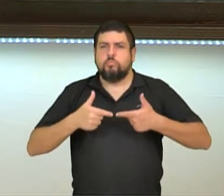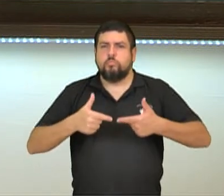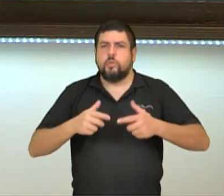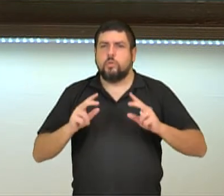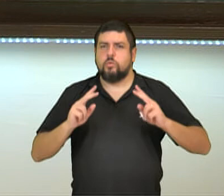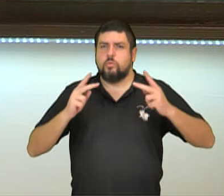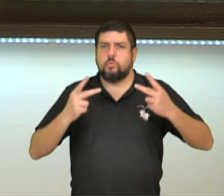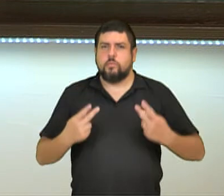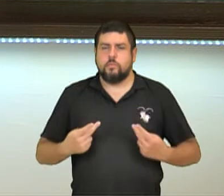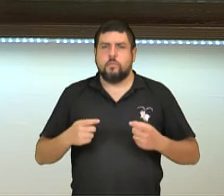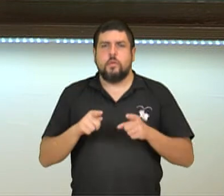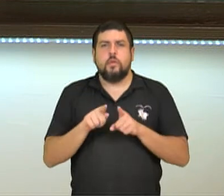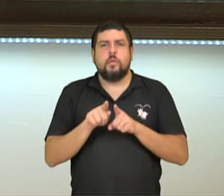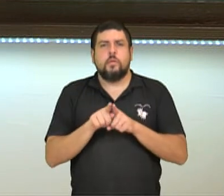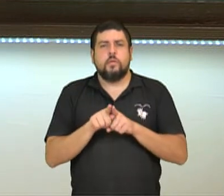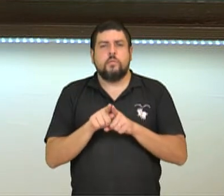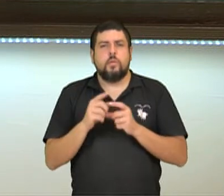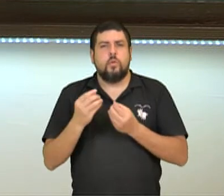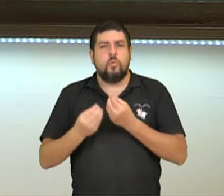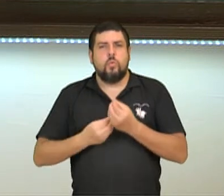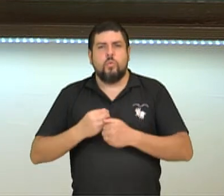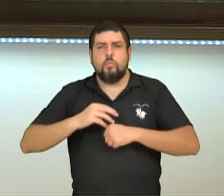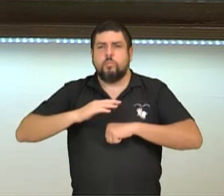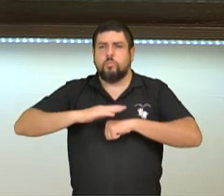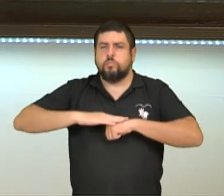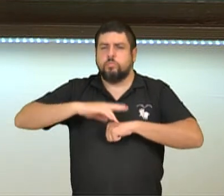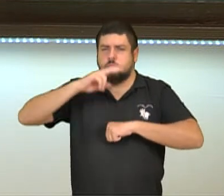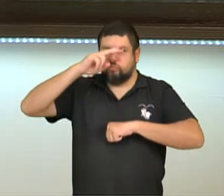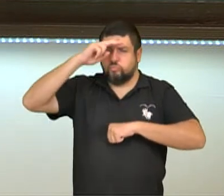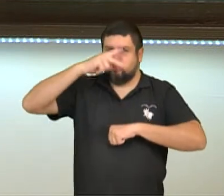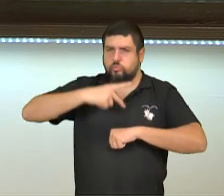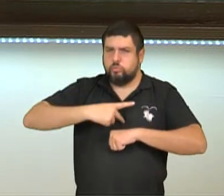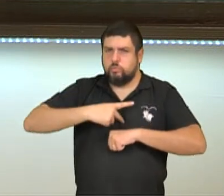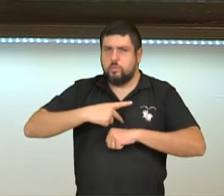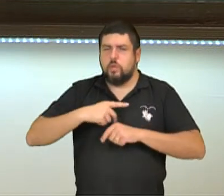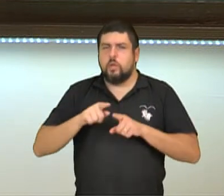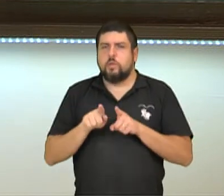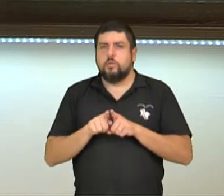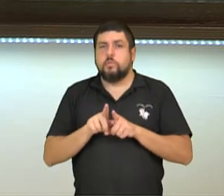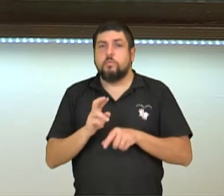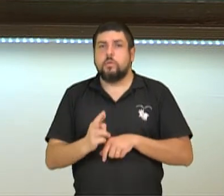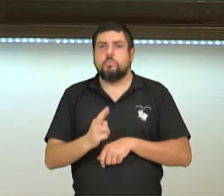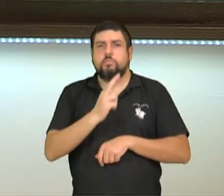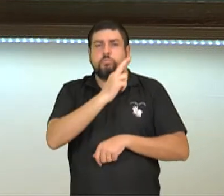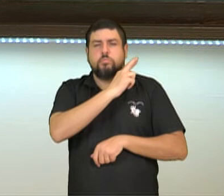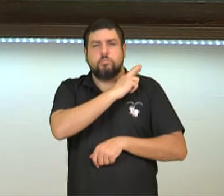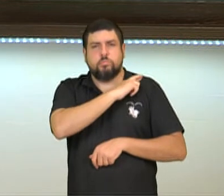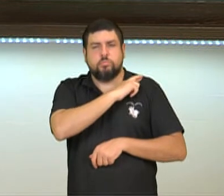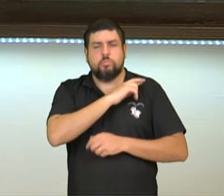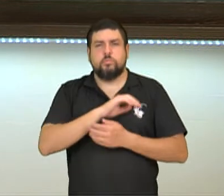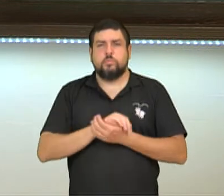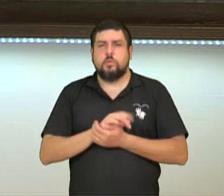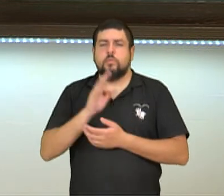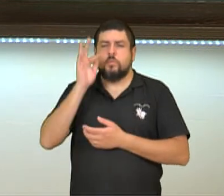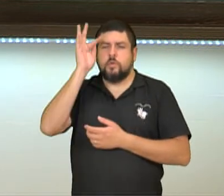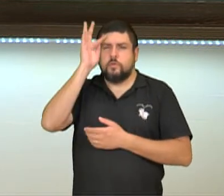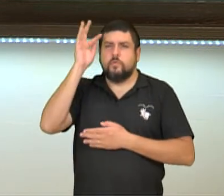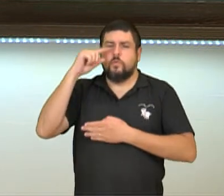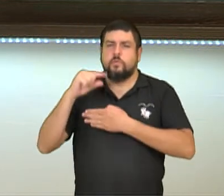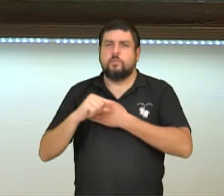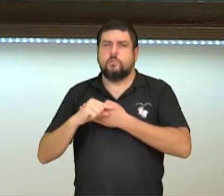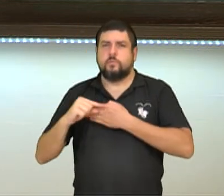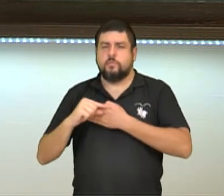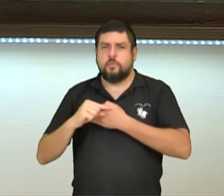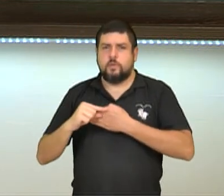as responsabilidades sobre as nossas ações, de acordo com o filósofo essencial para a história da